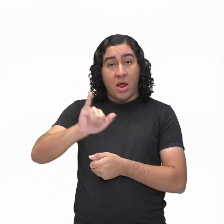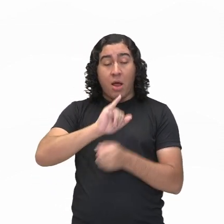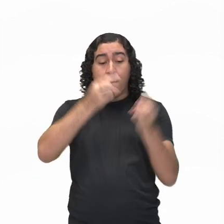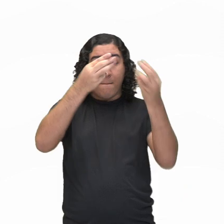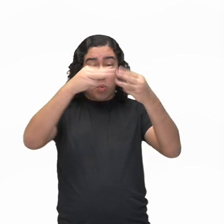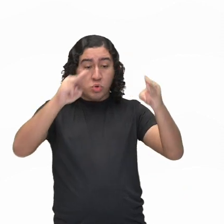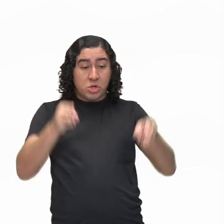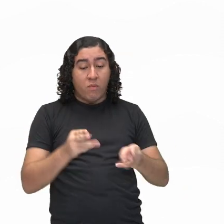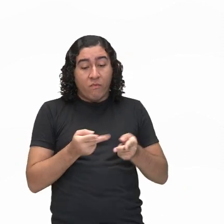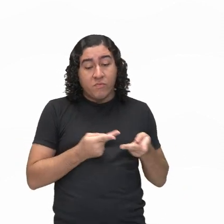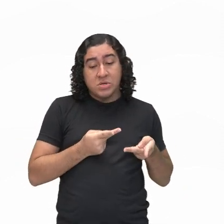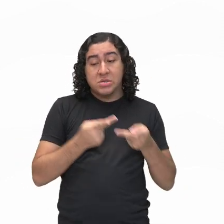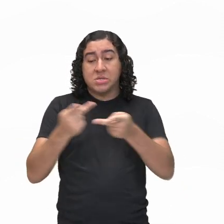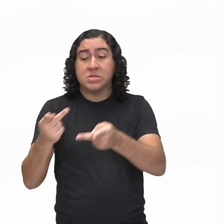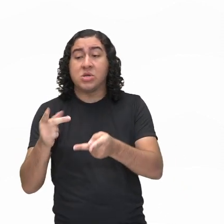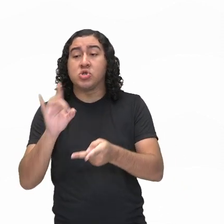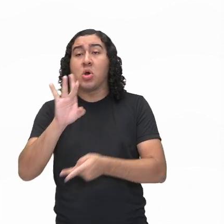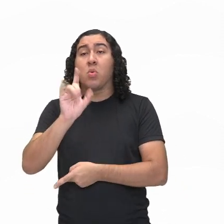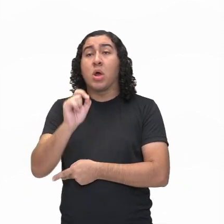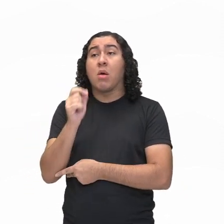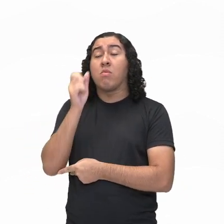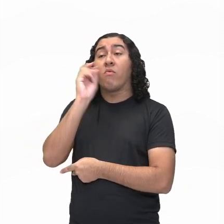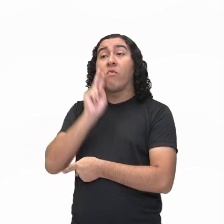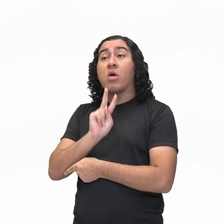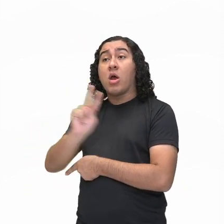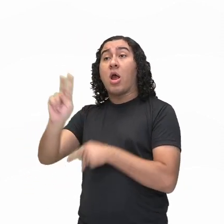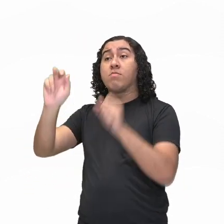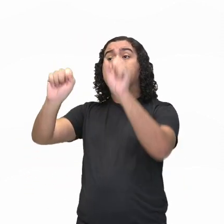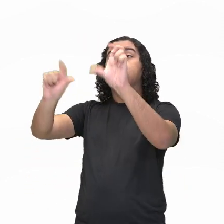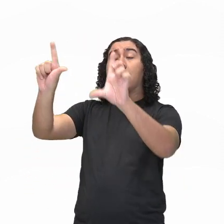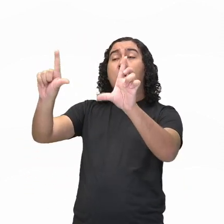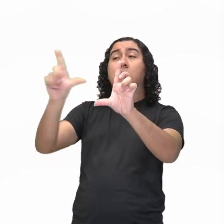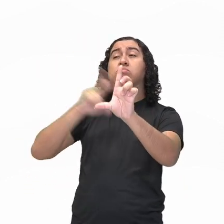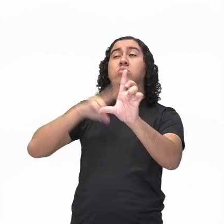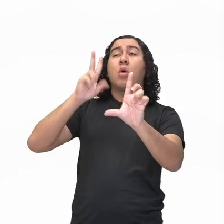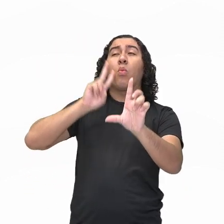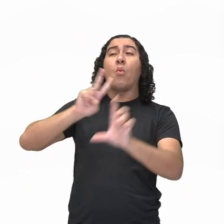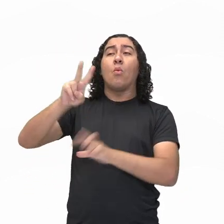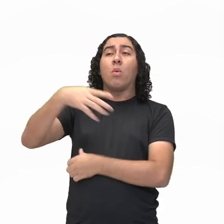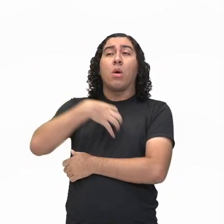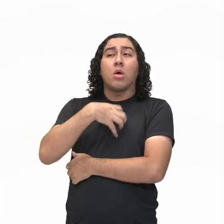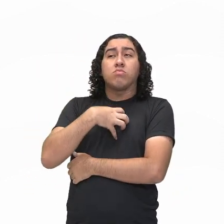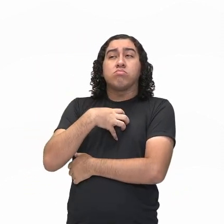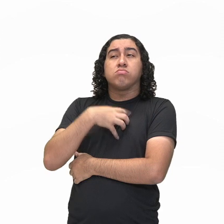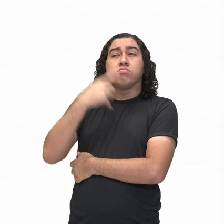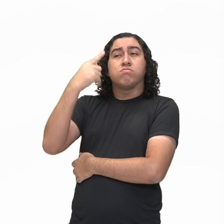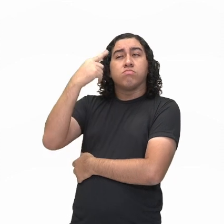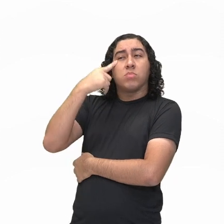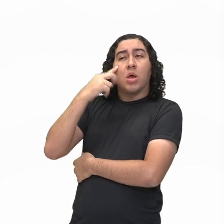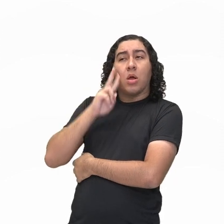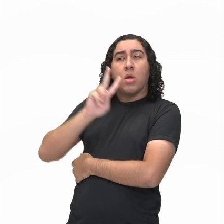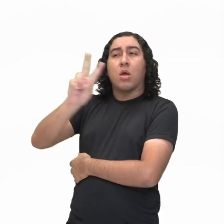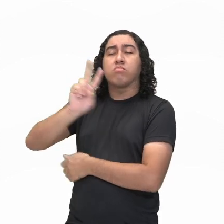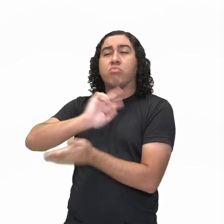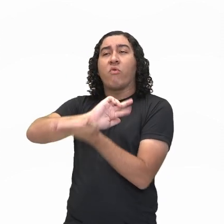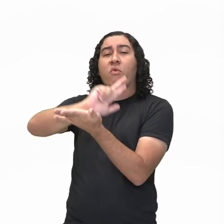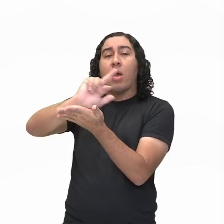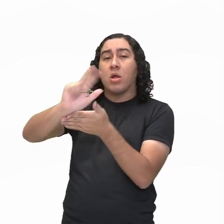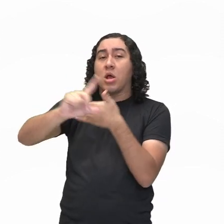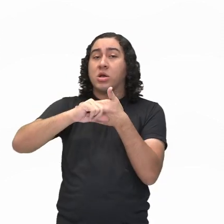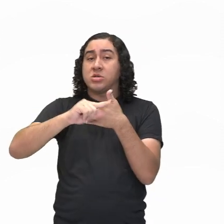e vai apreciar aquelas obras artísticas de diferentes artistas, de diferentes